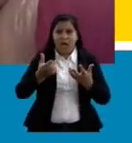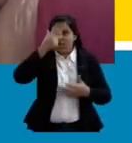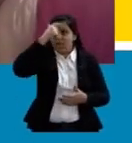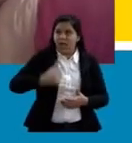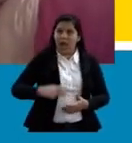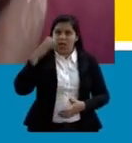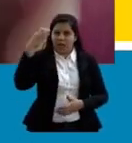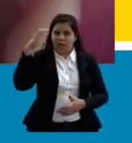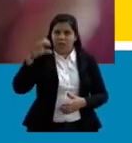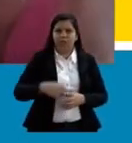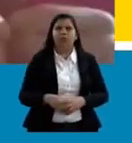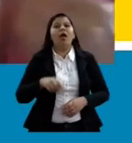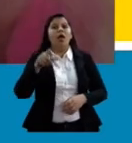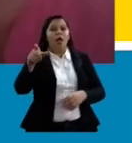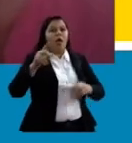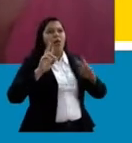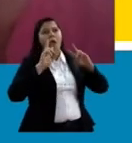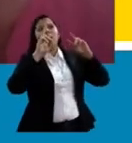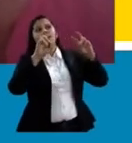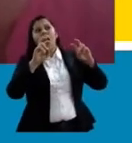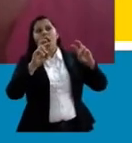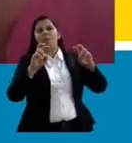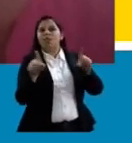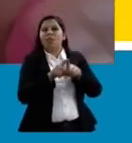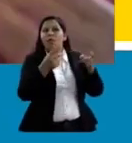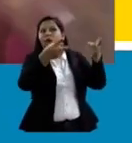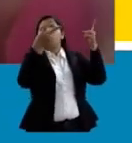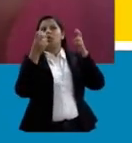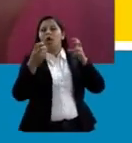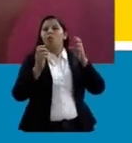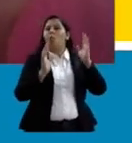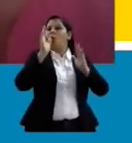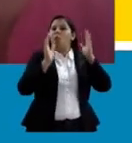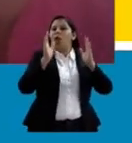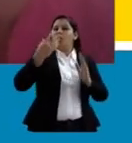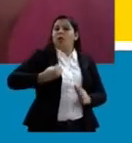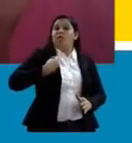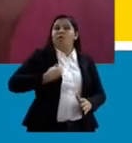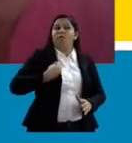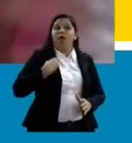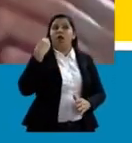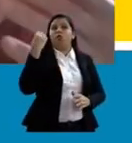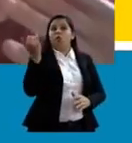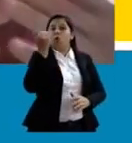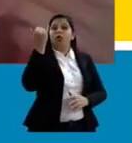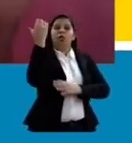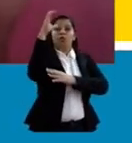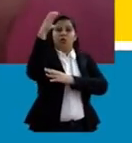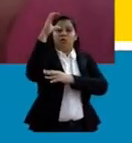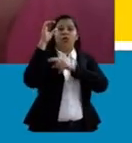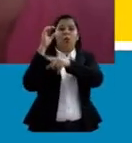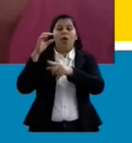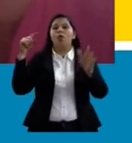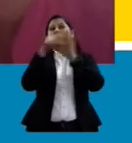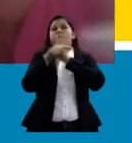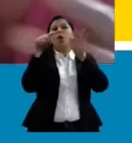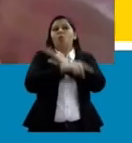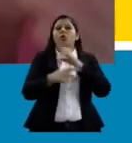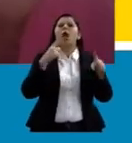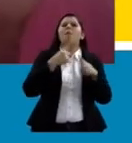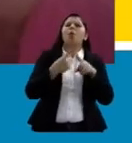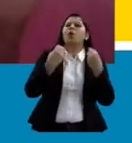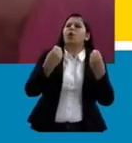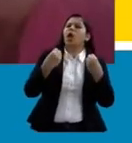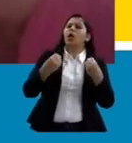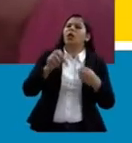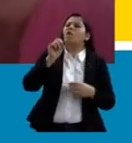Ele percebe a importância. O momento que a gente está vivendo evidenciou muito isso, né? Então, ele pergunta por que tem um vírus e como